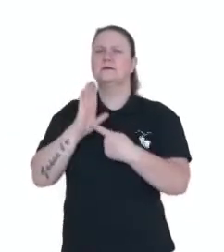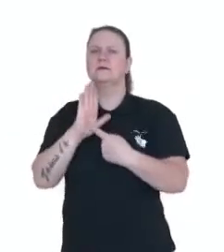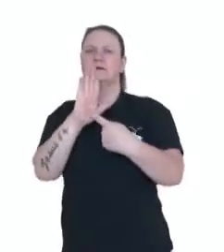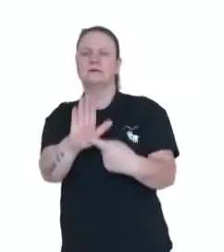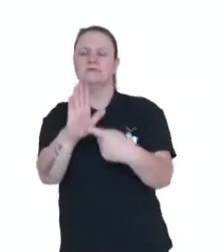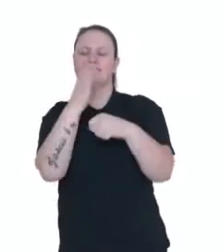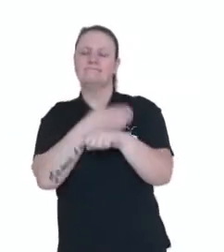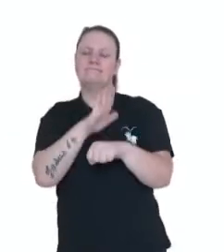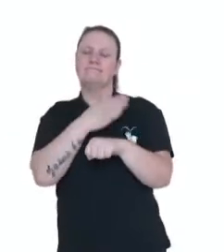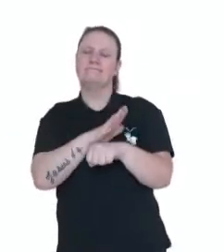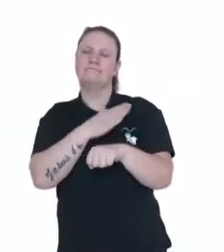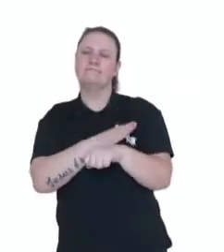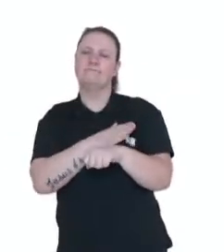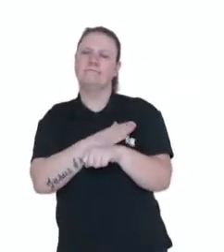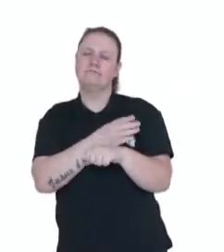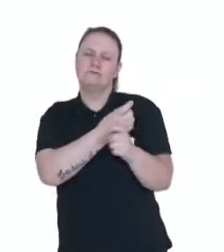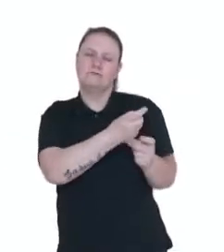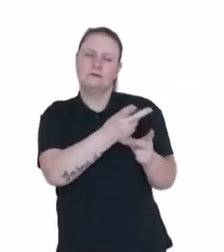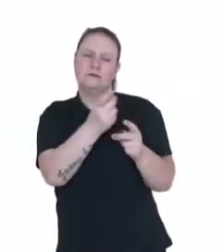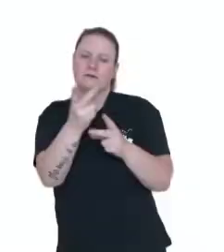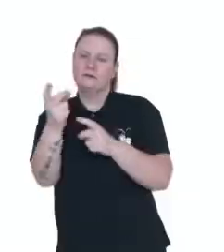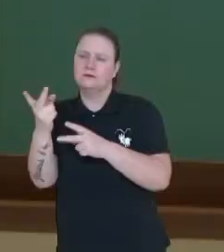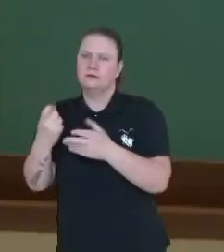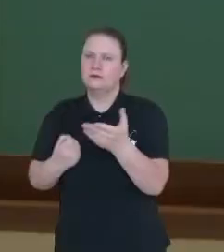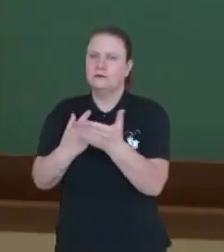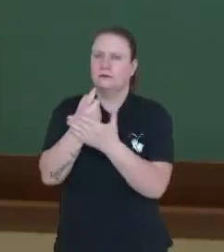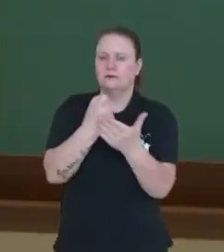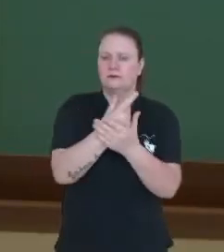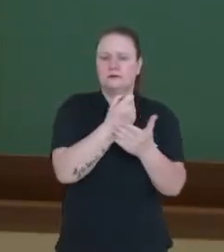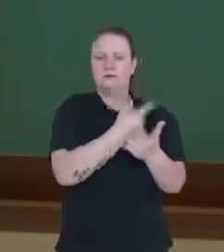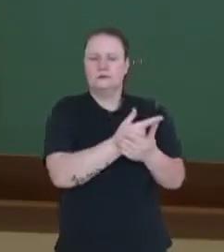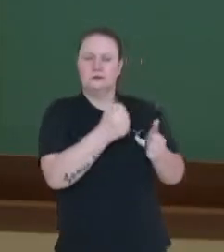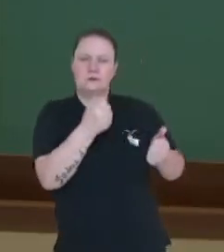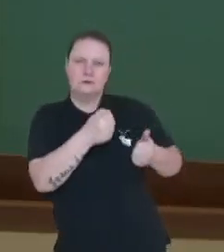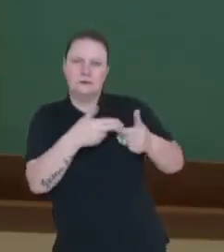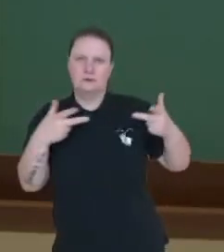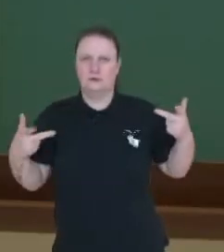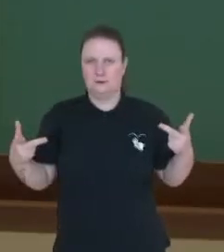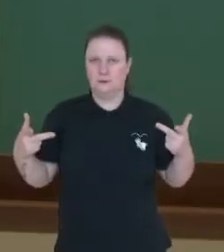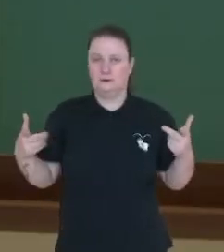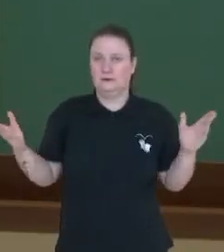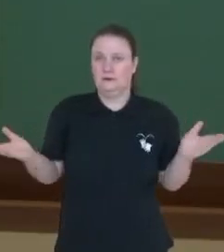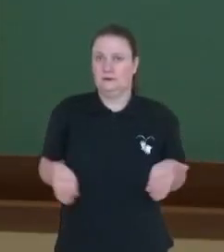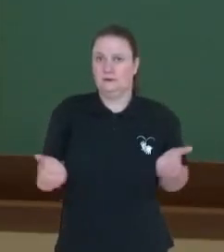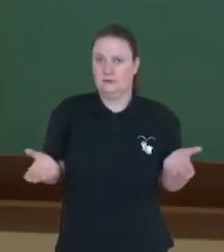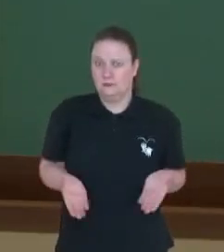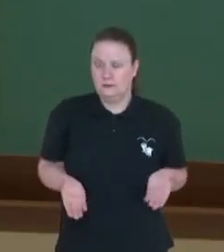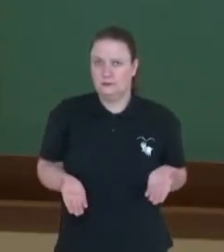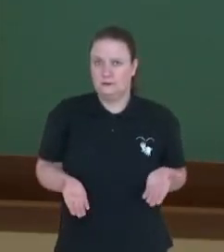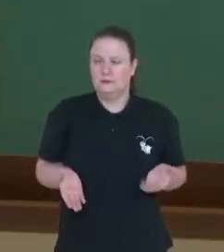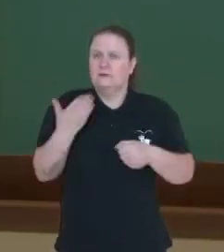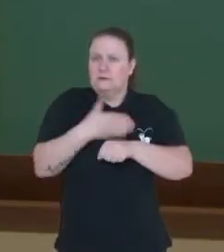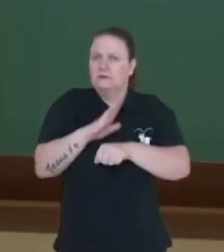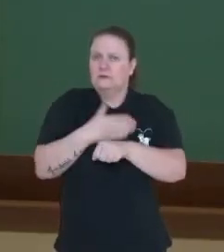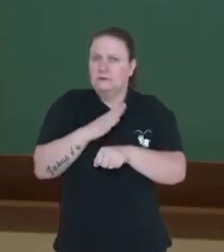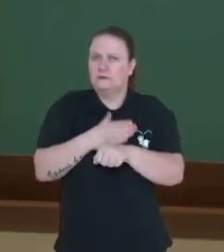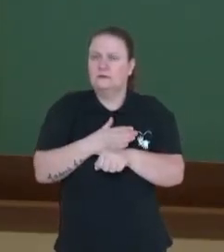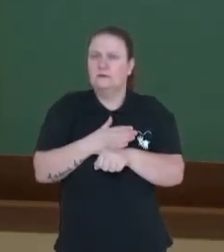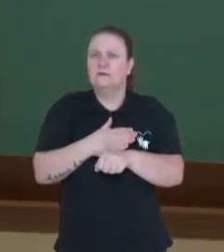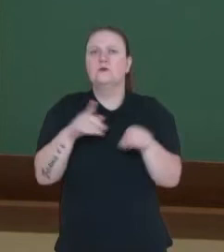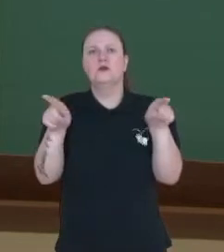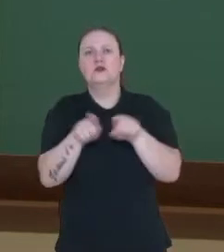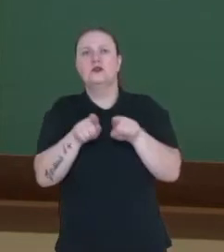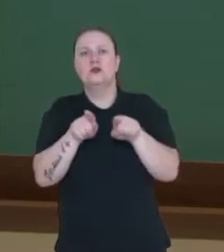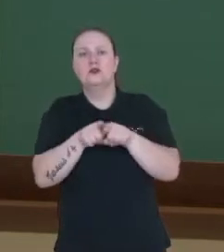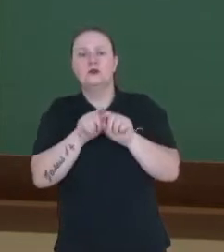as atividades de comércio, de compra e venda de produtos e essa atividade assim como outras faz